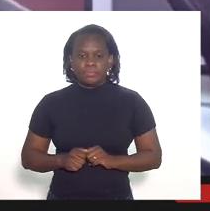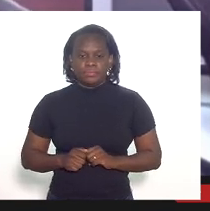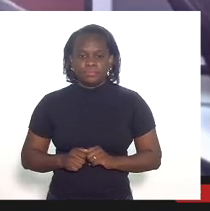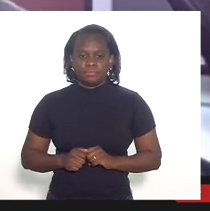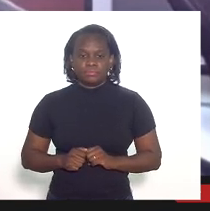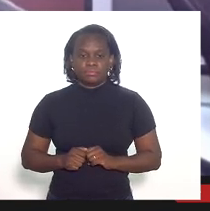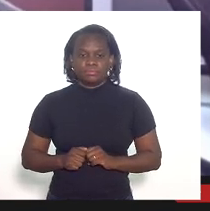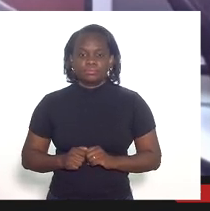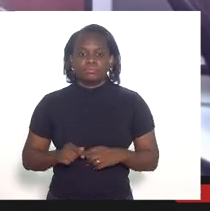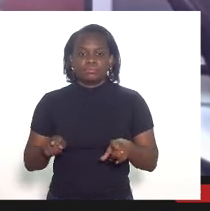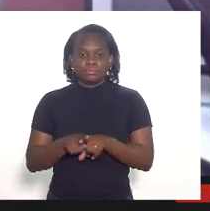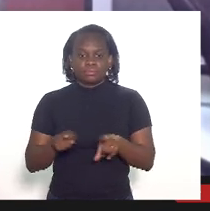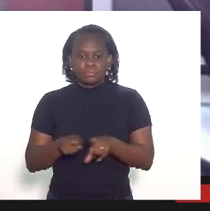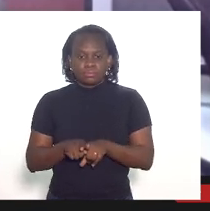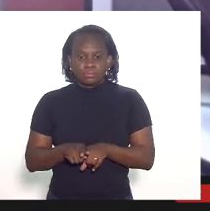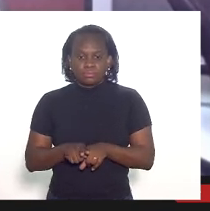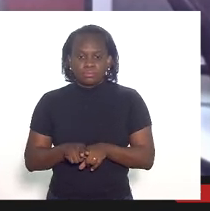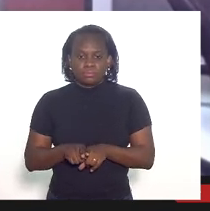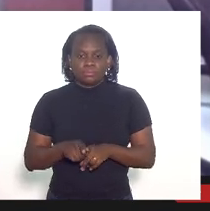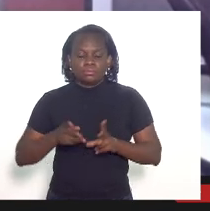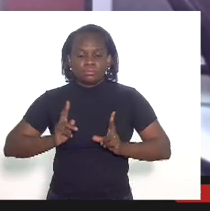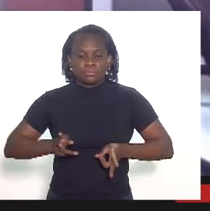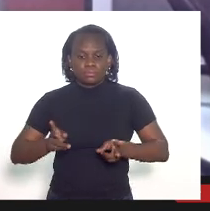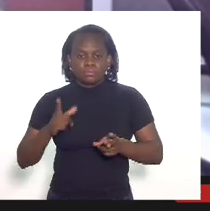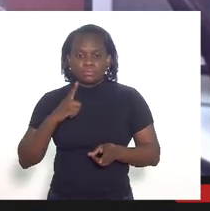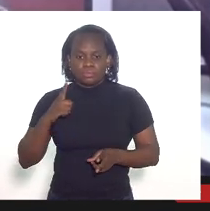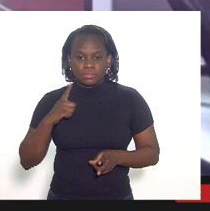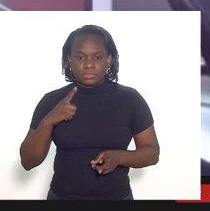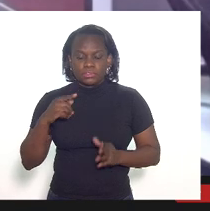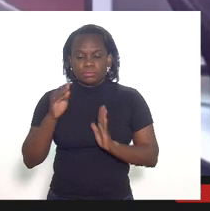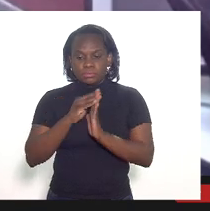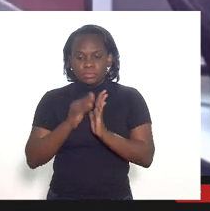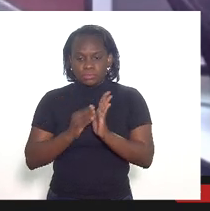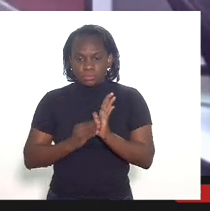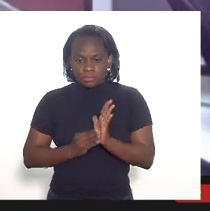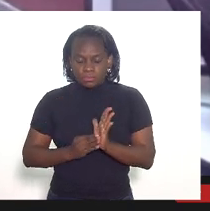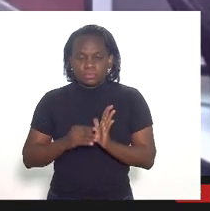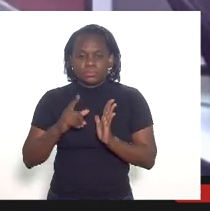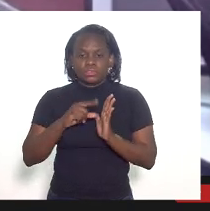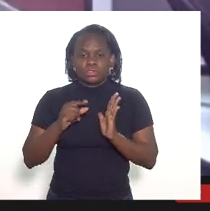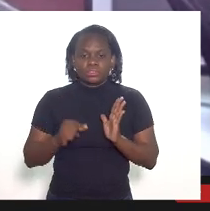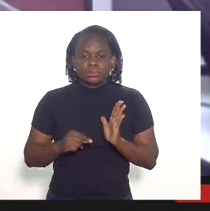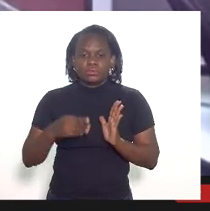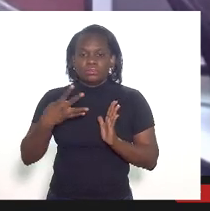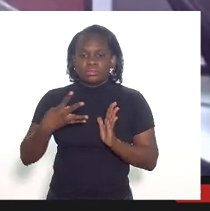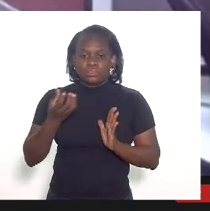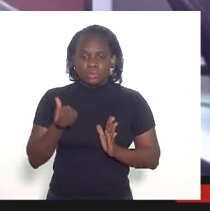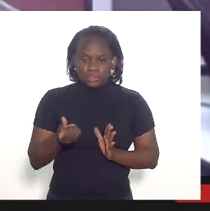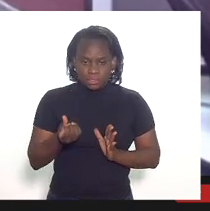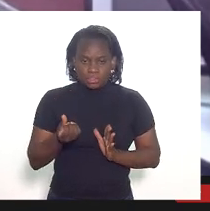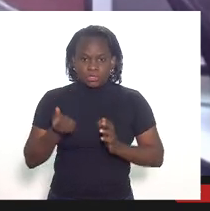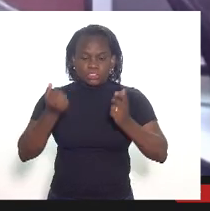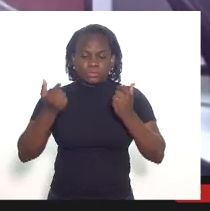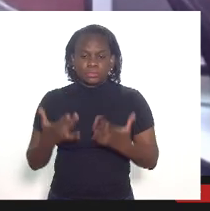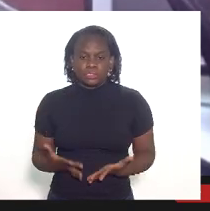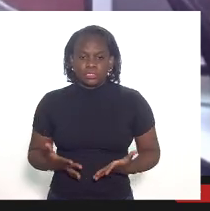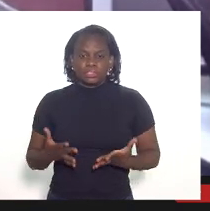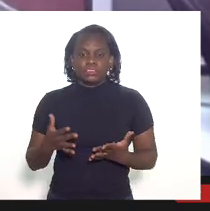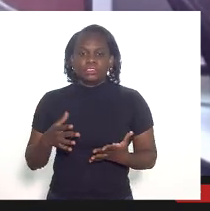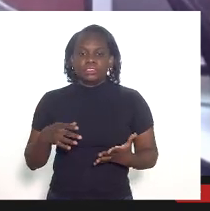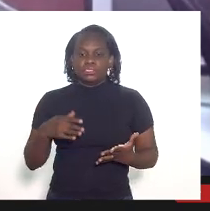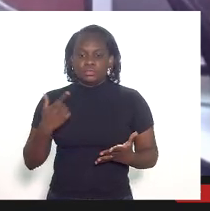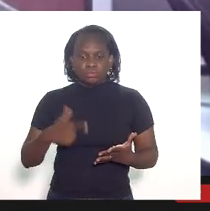em relação ainda sobre os tributos o artigo 46 ele diz que não são